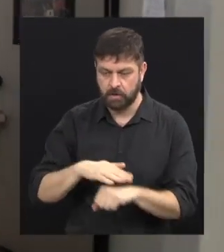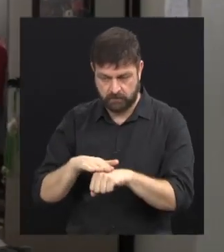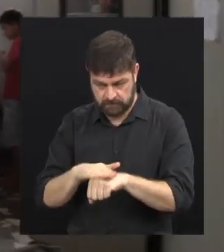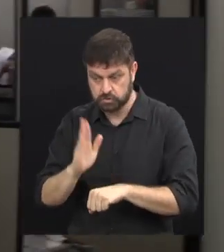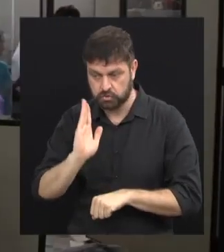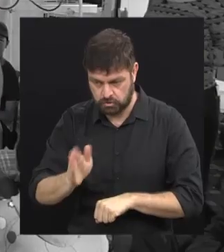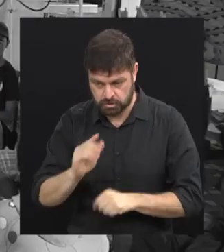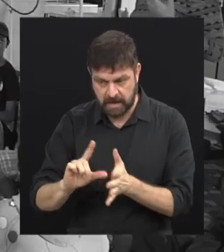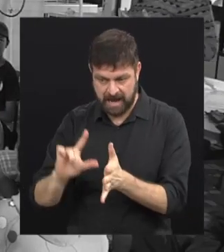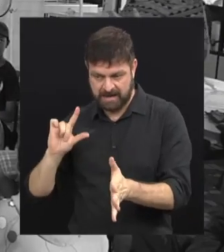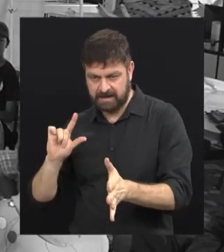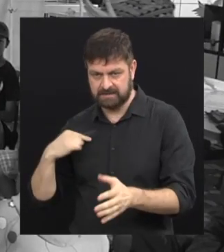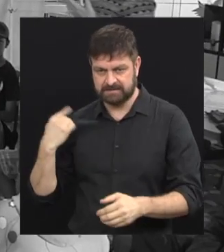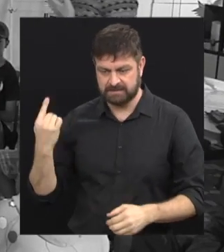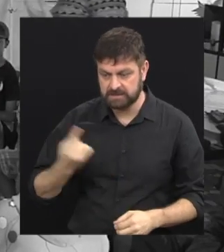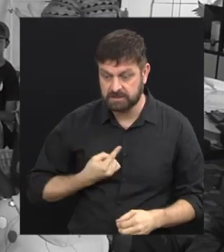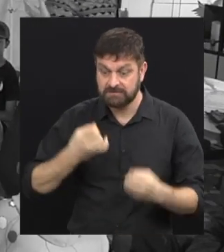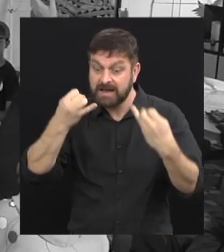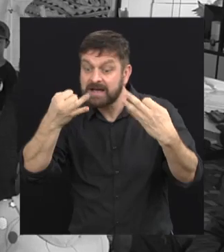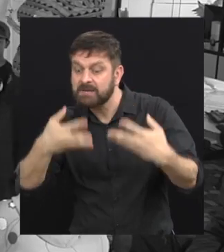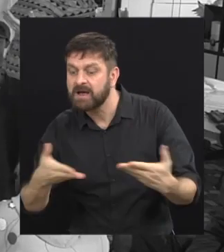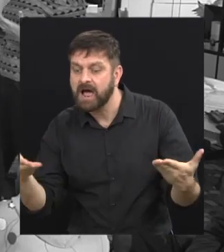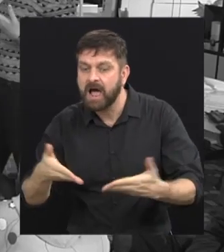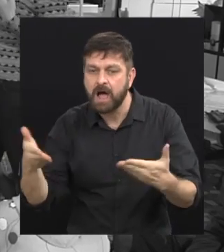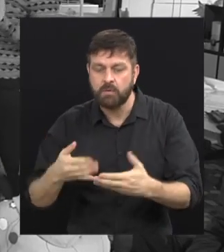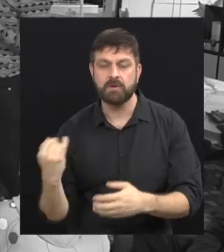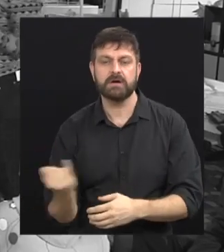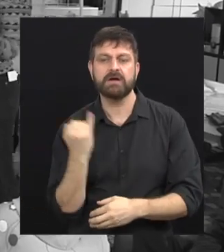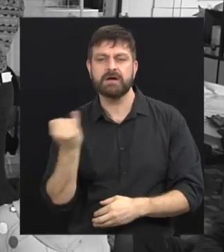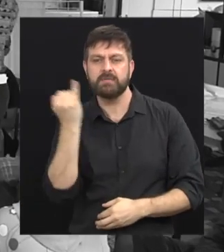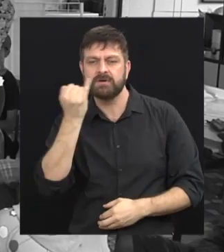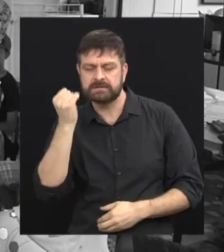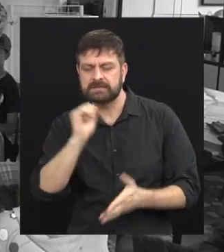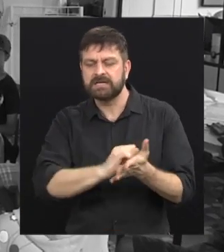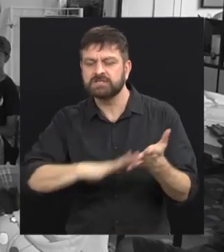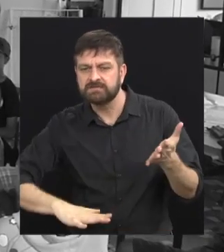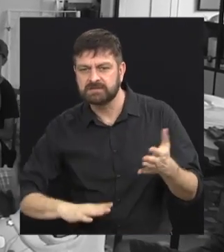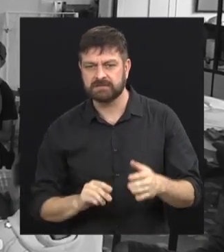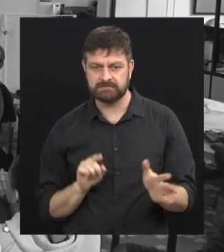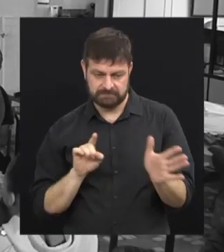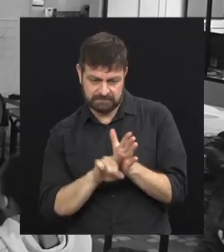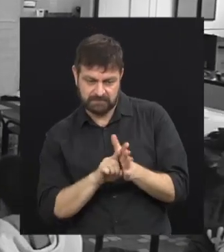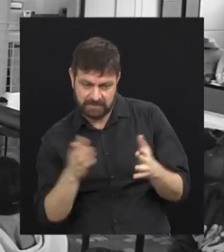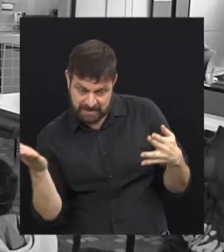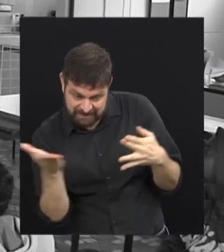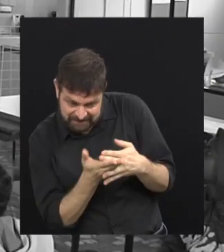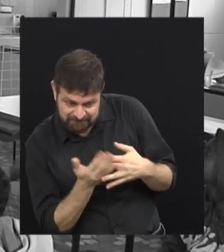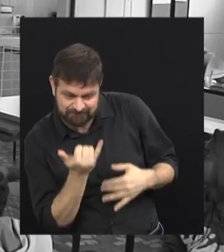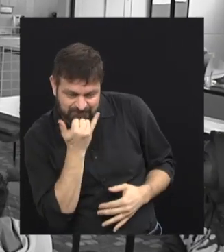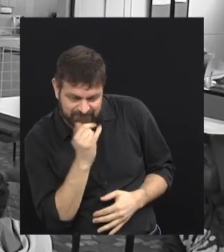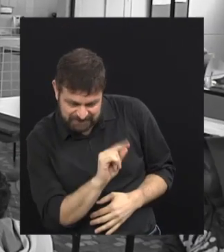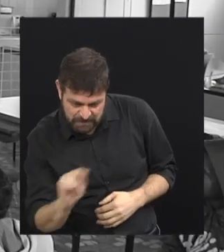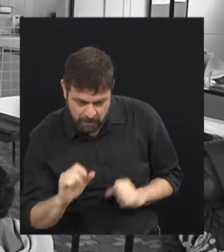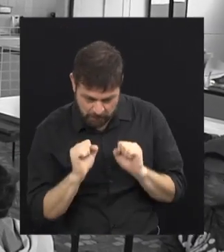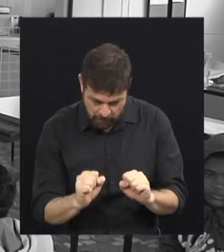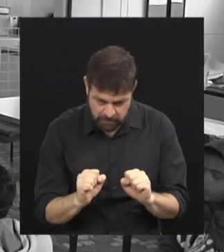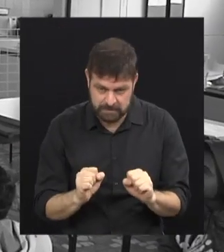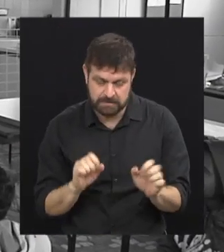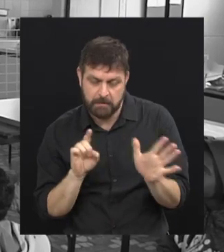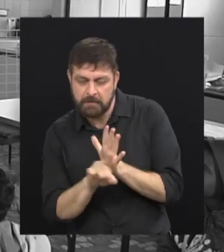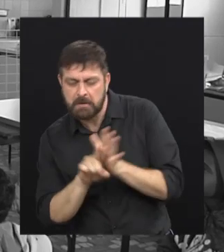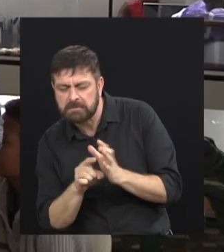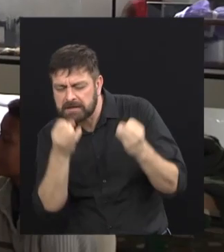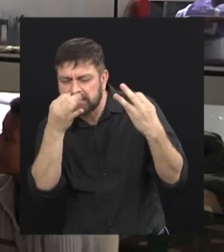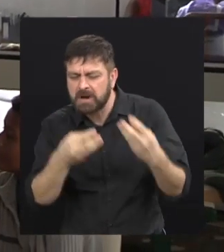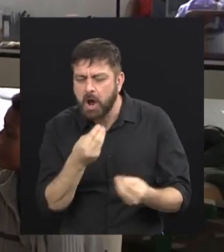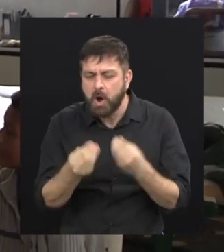primeiro bloco do programa. E agora vai falar um pouquinho pra gente da importância dessas atividades. Kátia, vou interromper você um pouquinho com as crianças pra contar pra